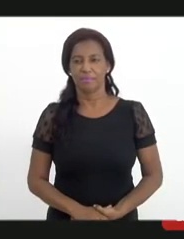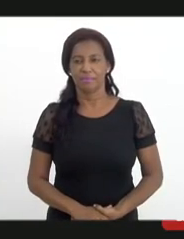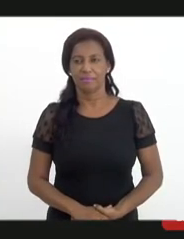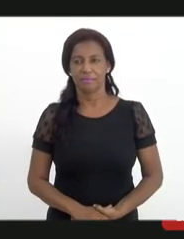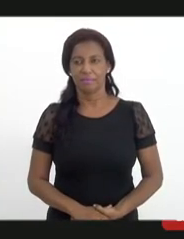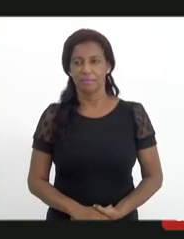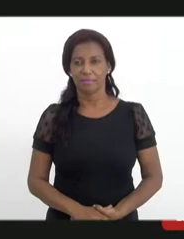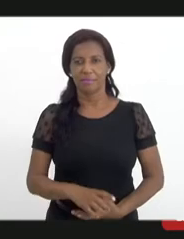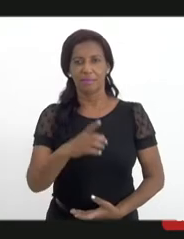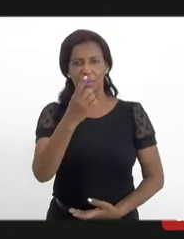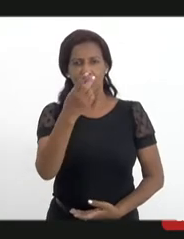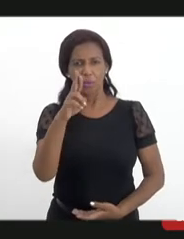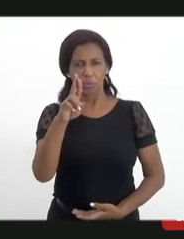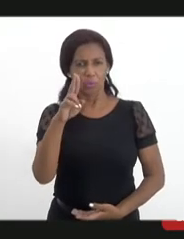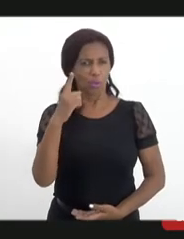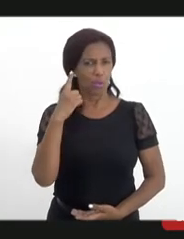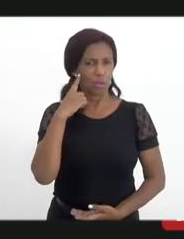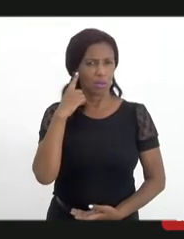Doutora Cláudia, me ouve.